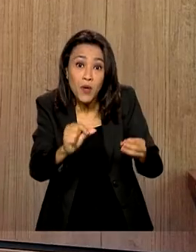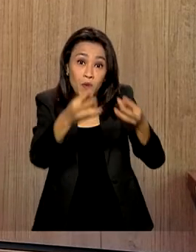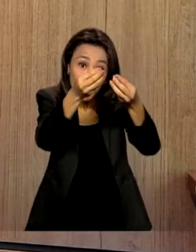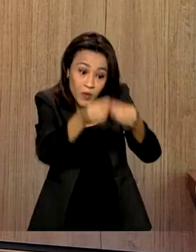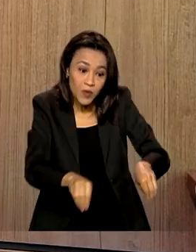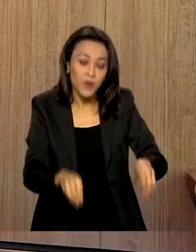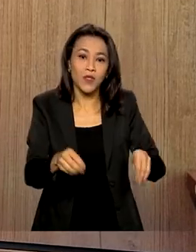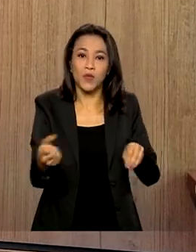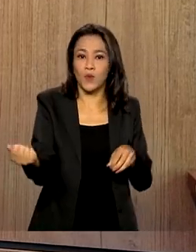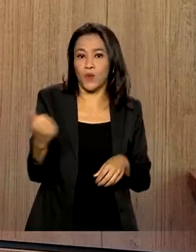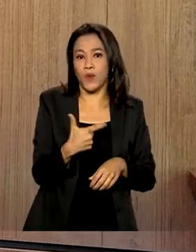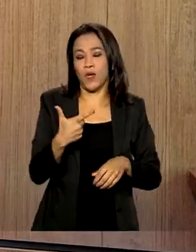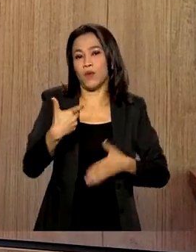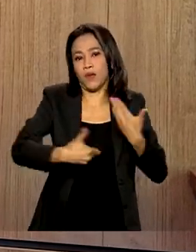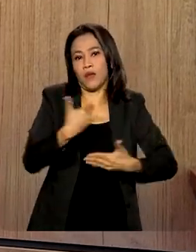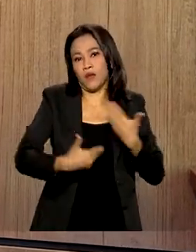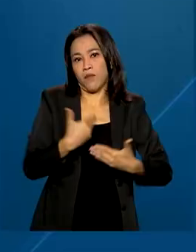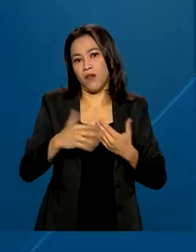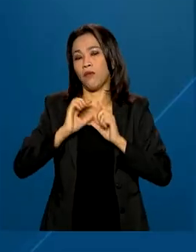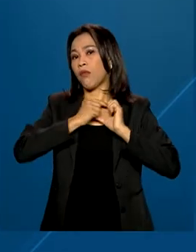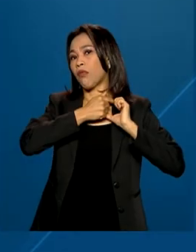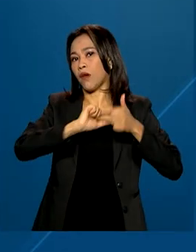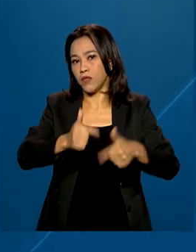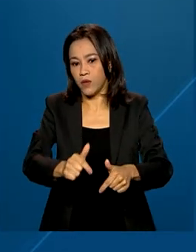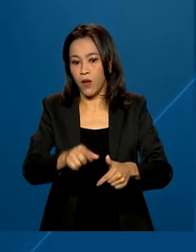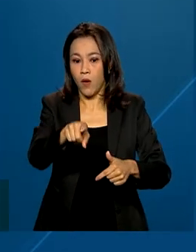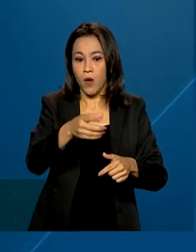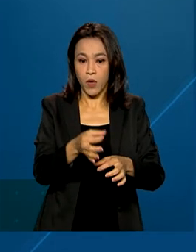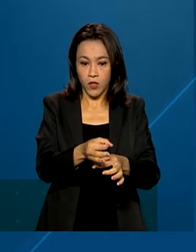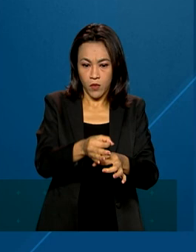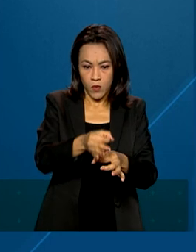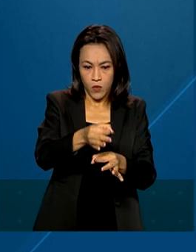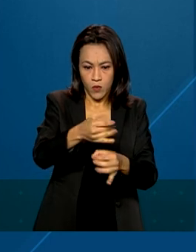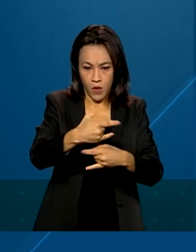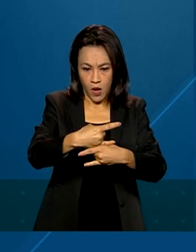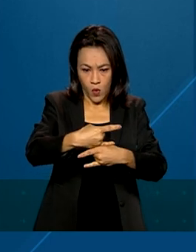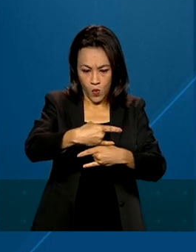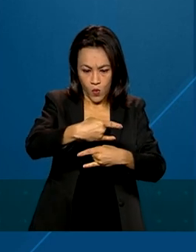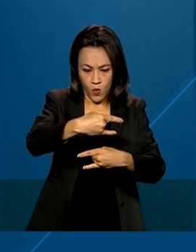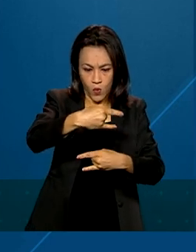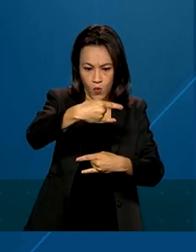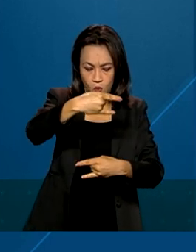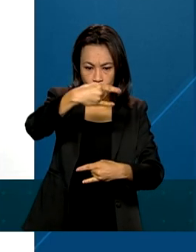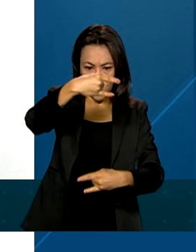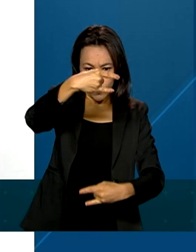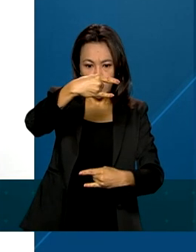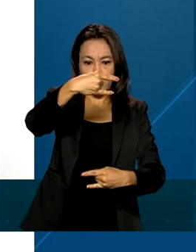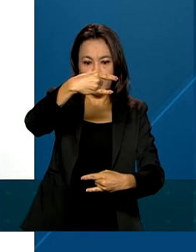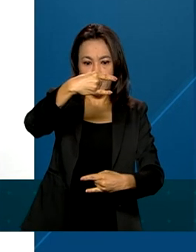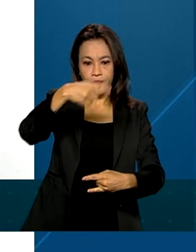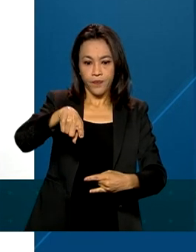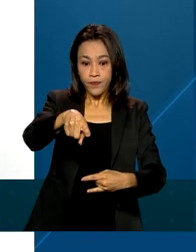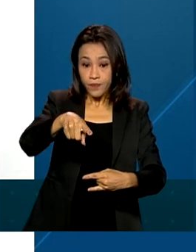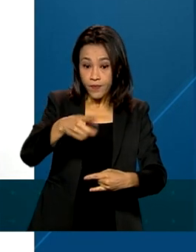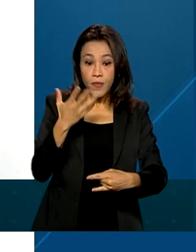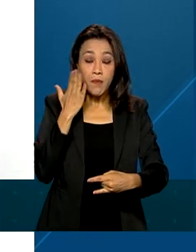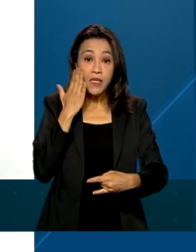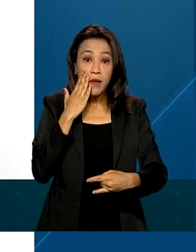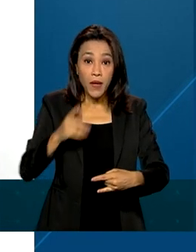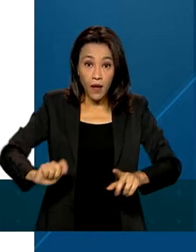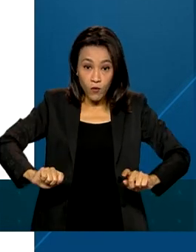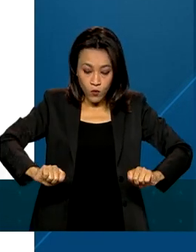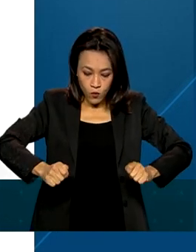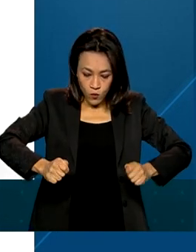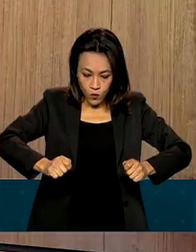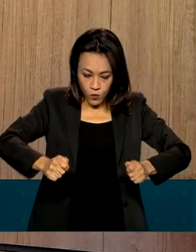A gente faz uma ancoragem na parte de cima da coluna torácica e faz uma outra ancoragem ao nível da bacia, de